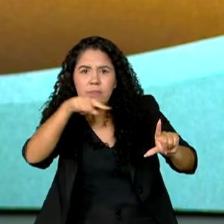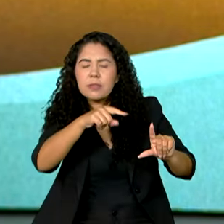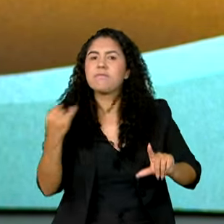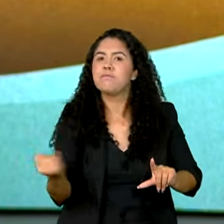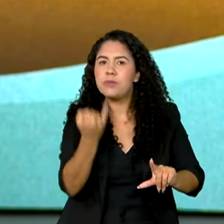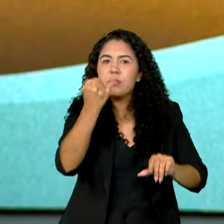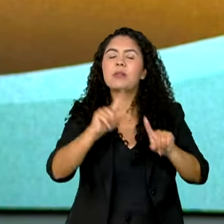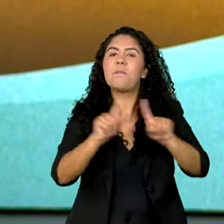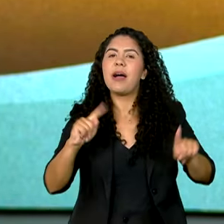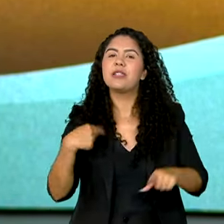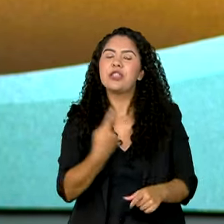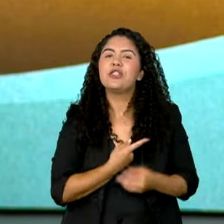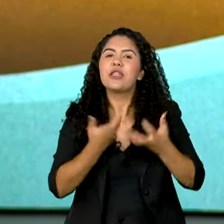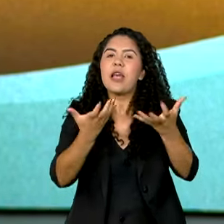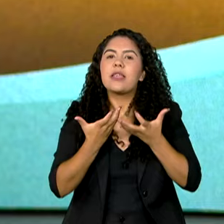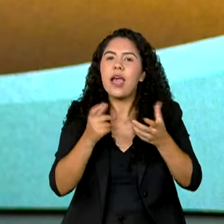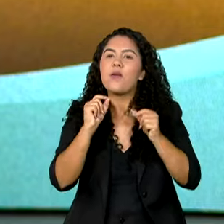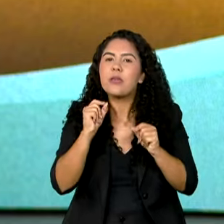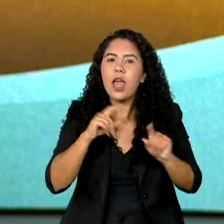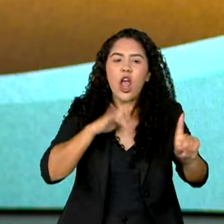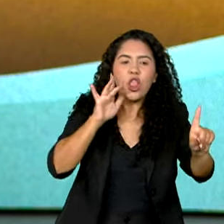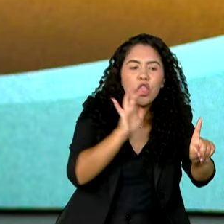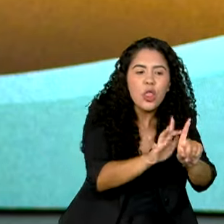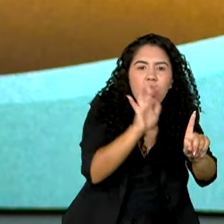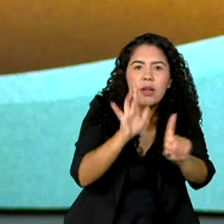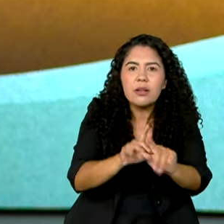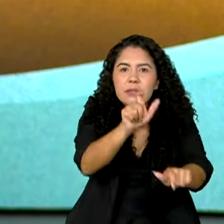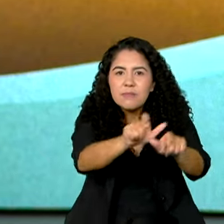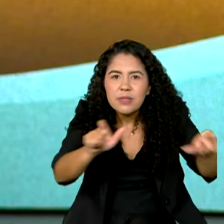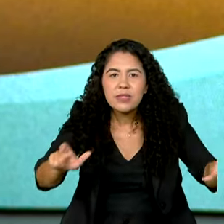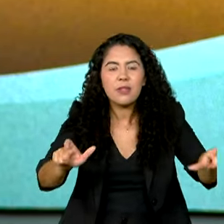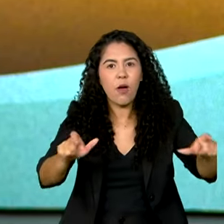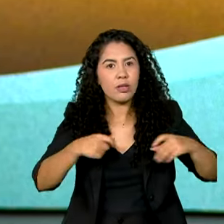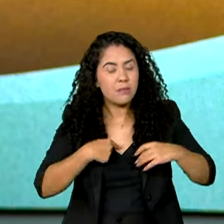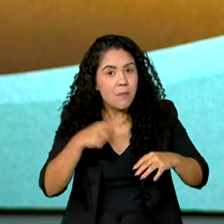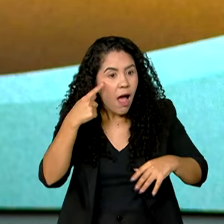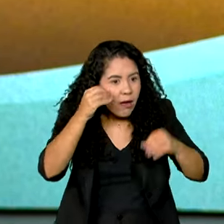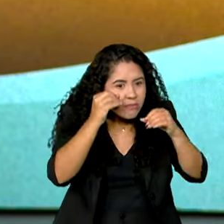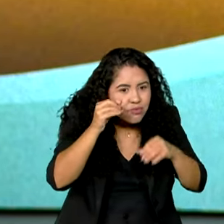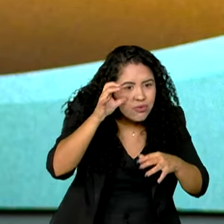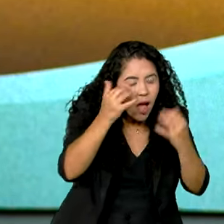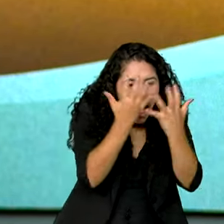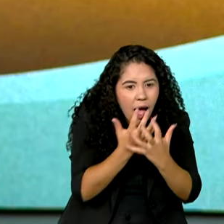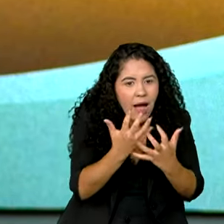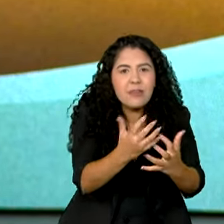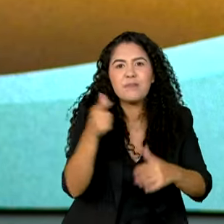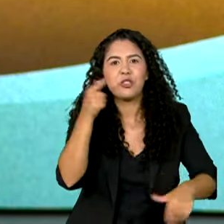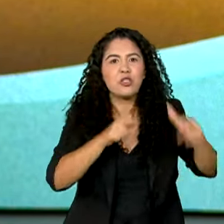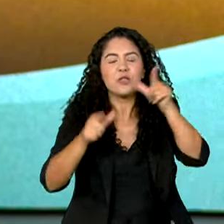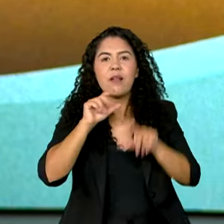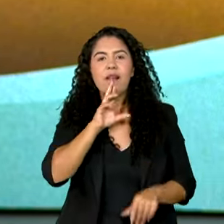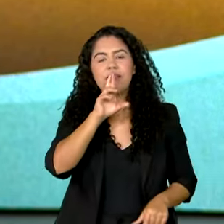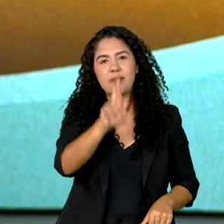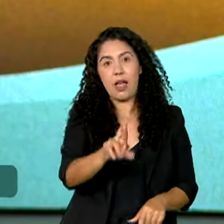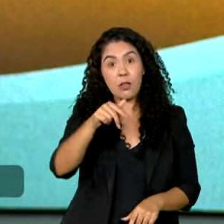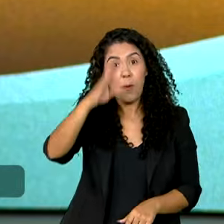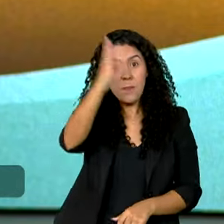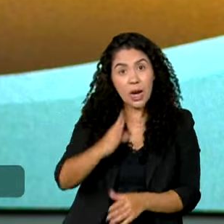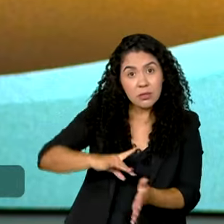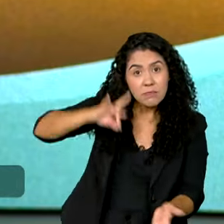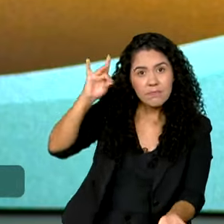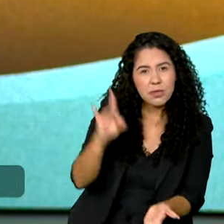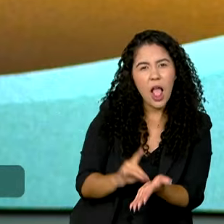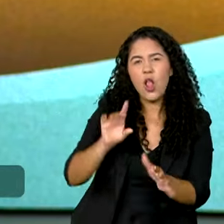corações. Que a gente toca, pega e vê a materialidade das ações e os resultados estão aí. O Brasil real não da